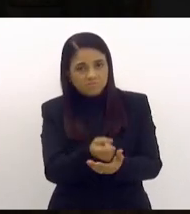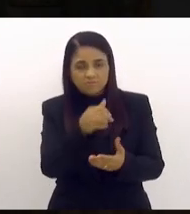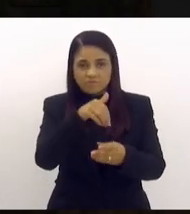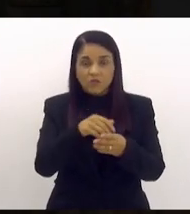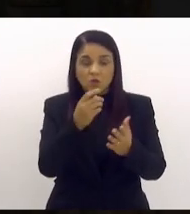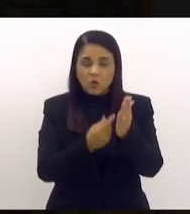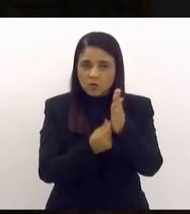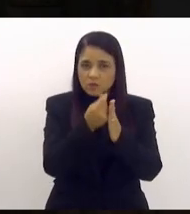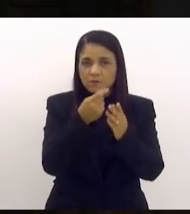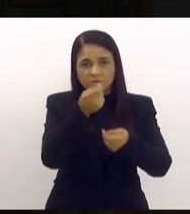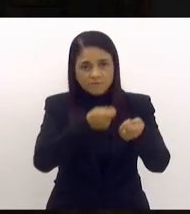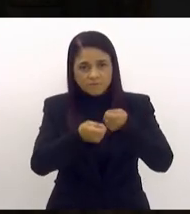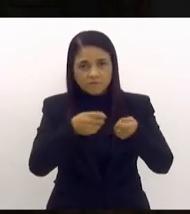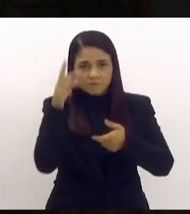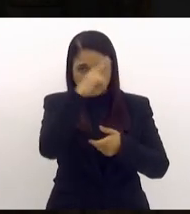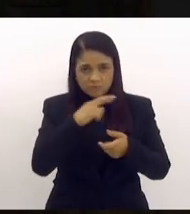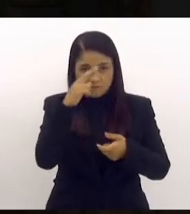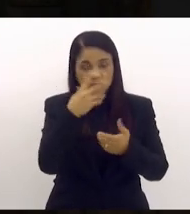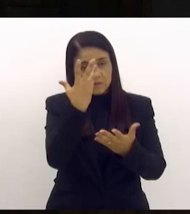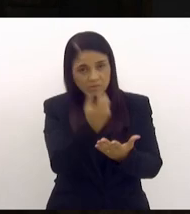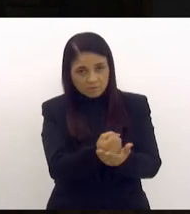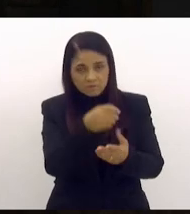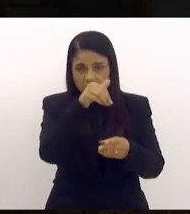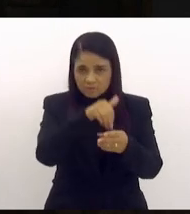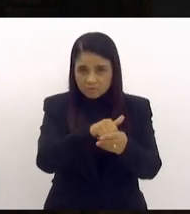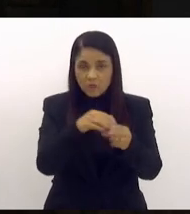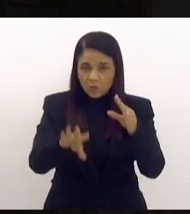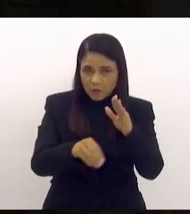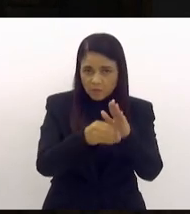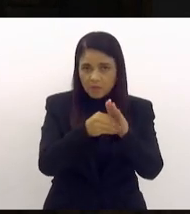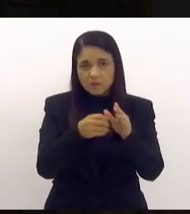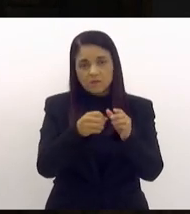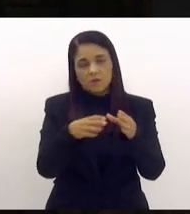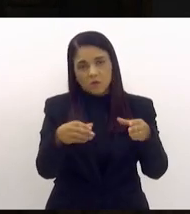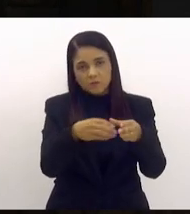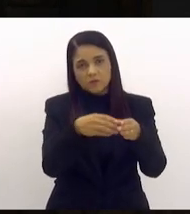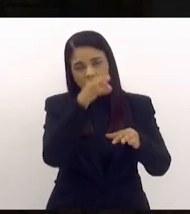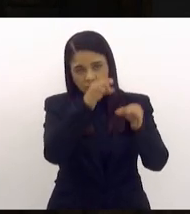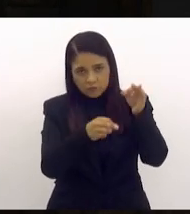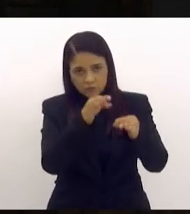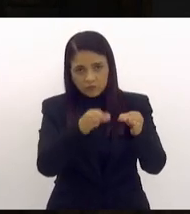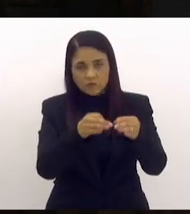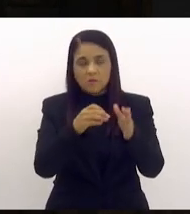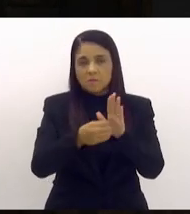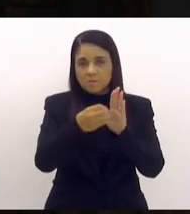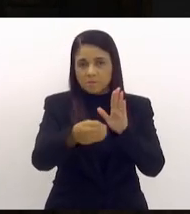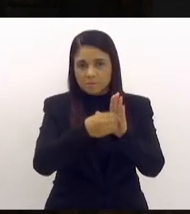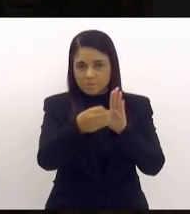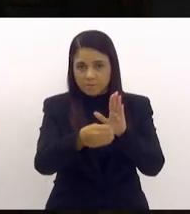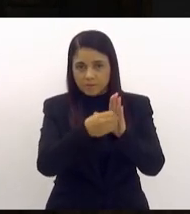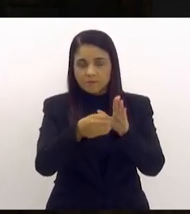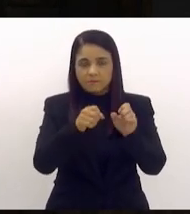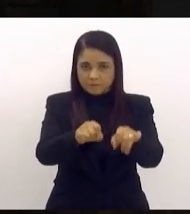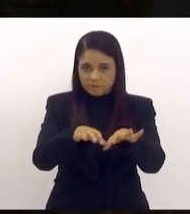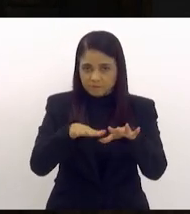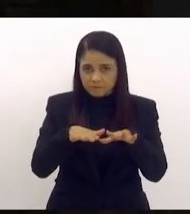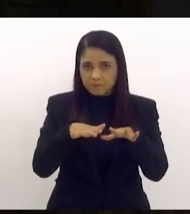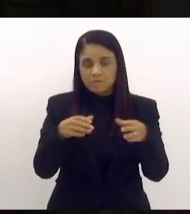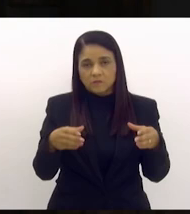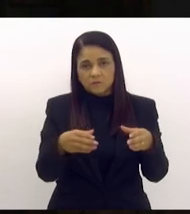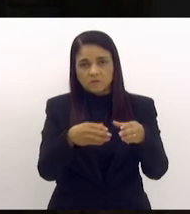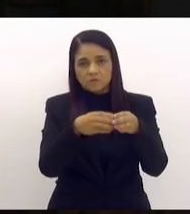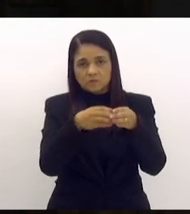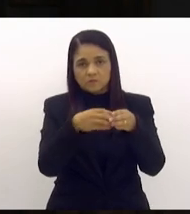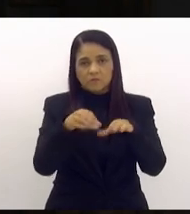de Orçamentos, Finanças, Casalização Financeira e Controle Favorável, com a emenda da Comissão de Constituição de Justiça. Novos pareceres às emendas de plenário das comissões.